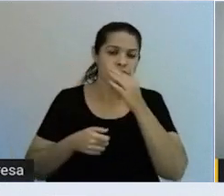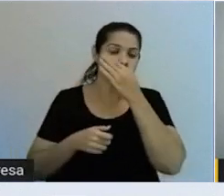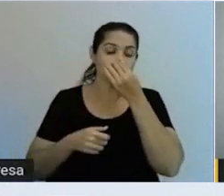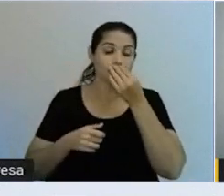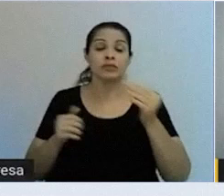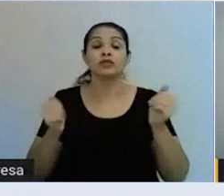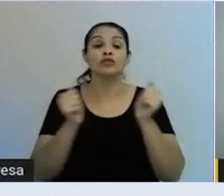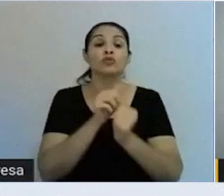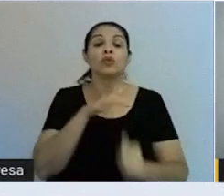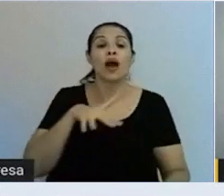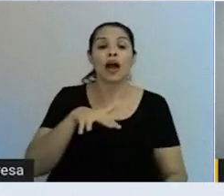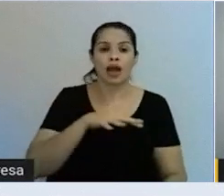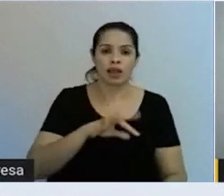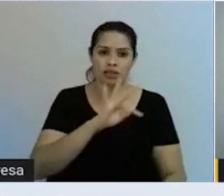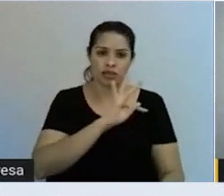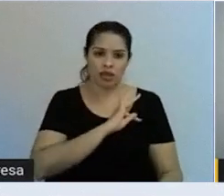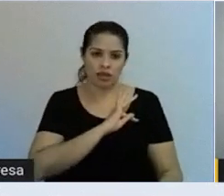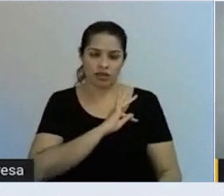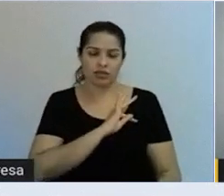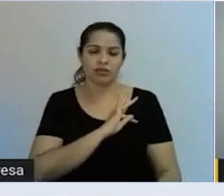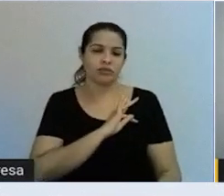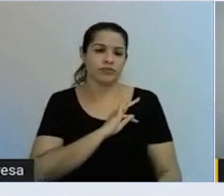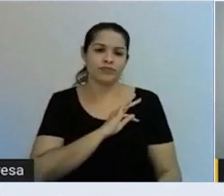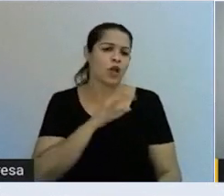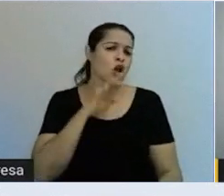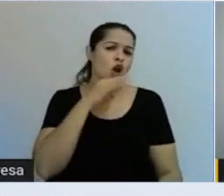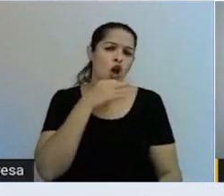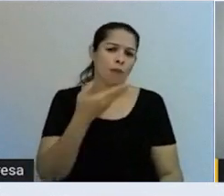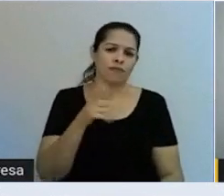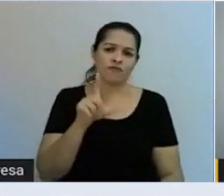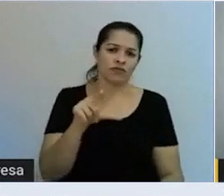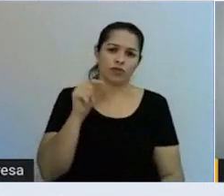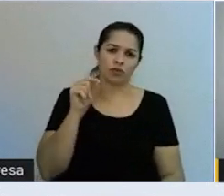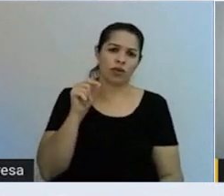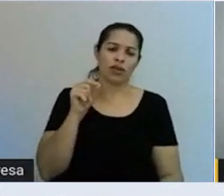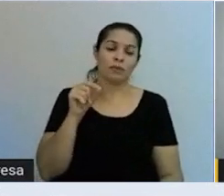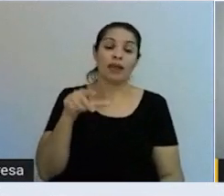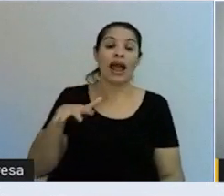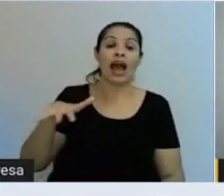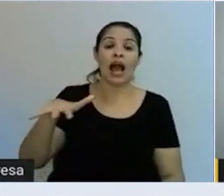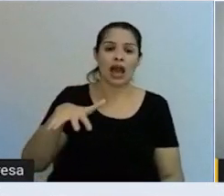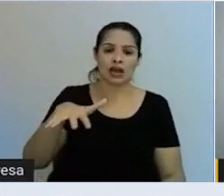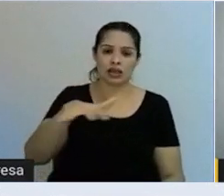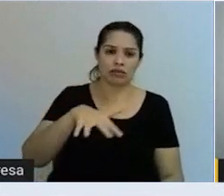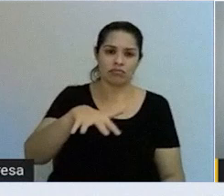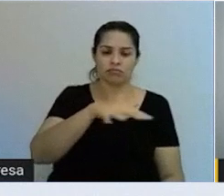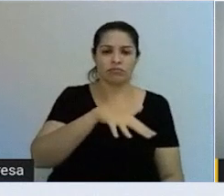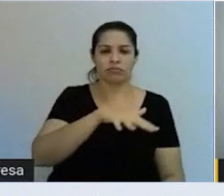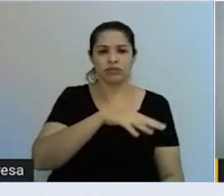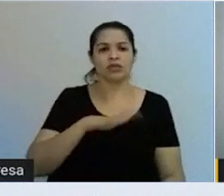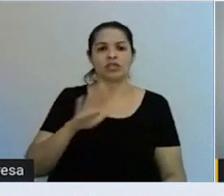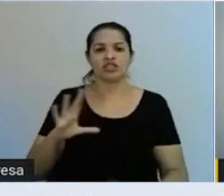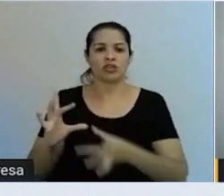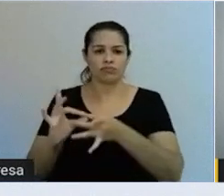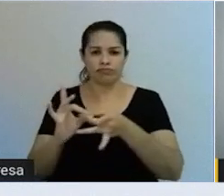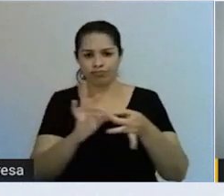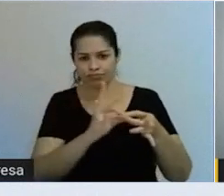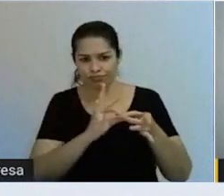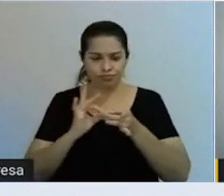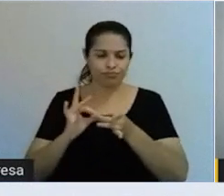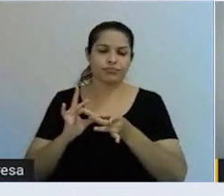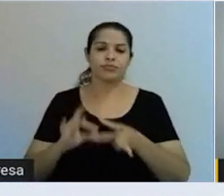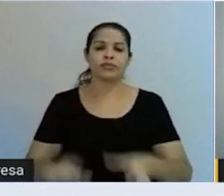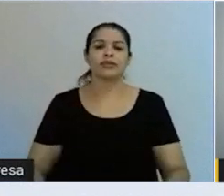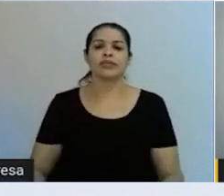técnicos. Obviamente, ser decidido lá pelas áreas, pelas áreas que envolvem cada pilar. E depois,